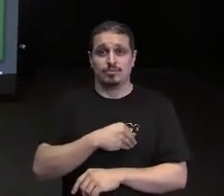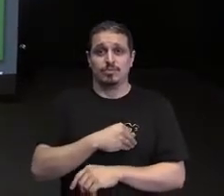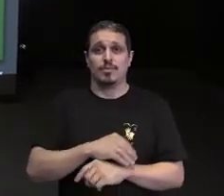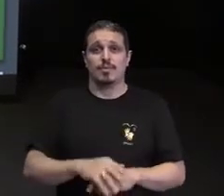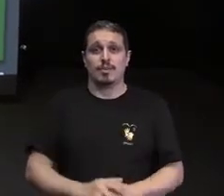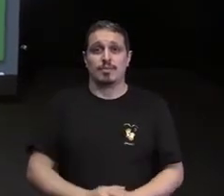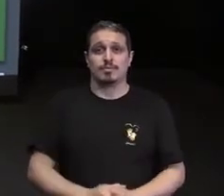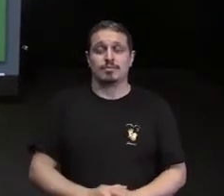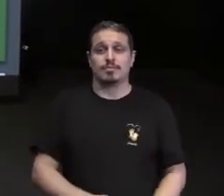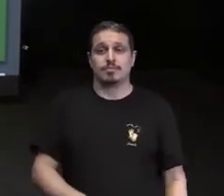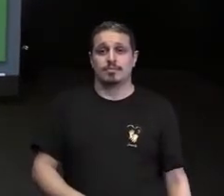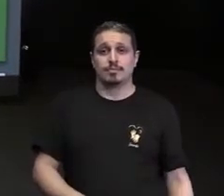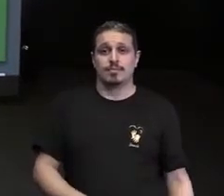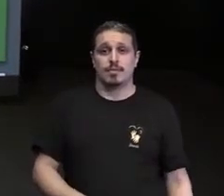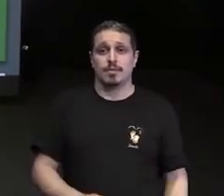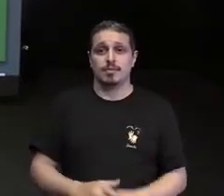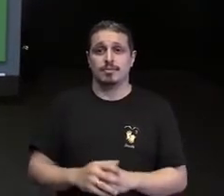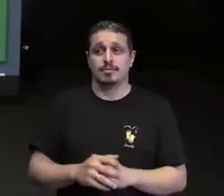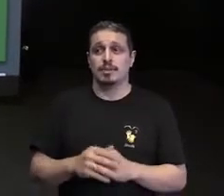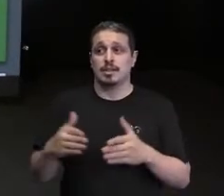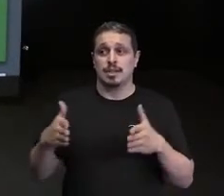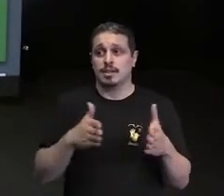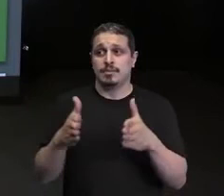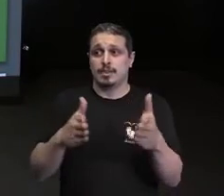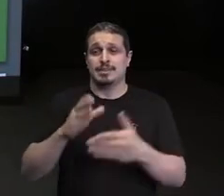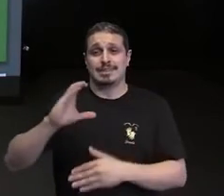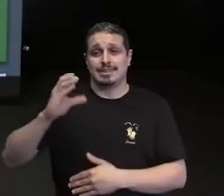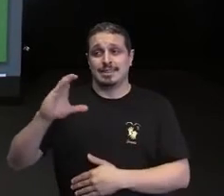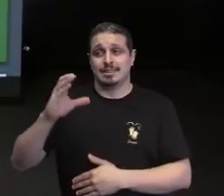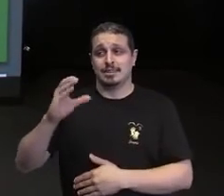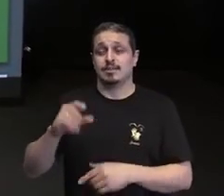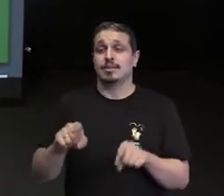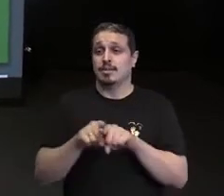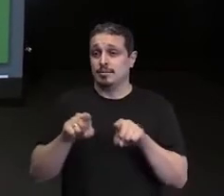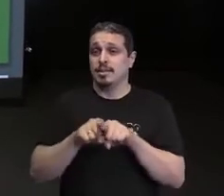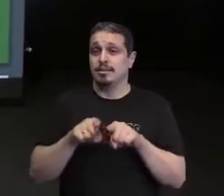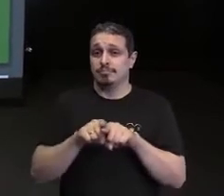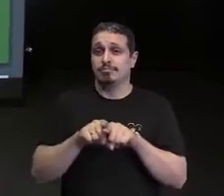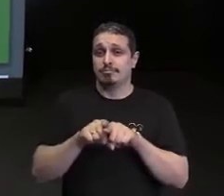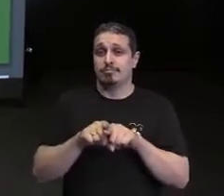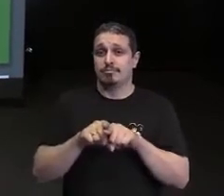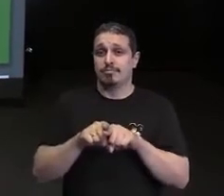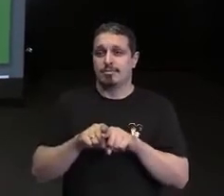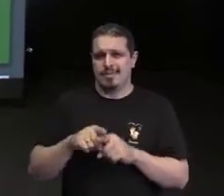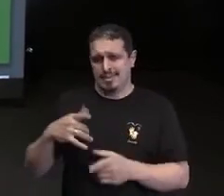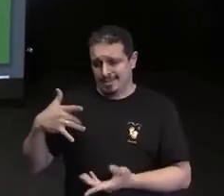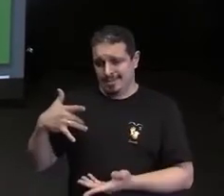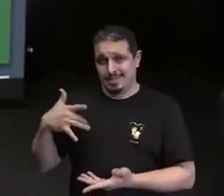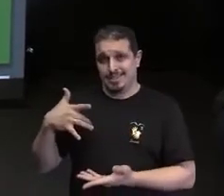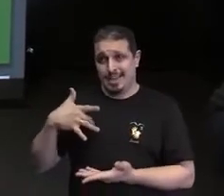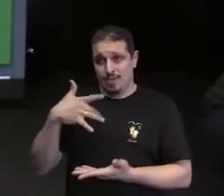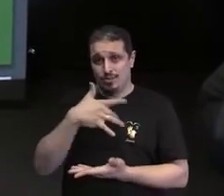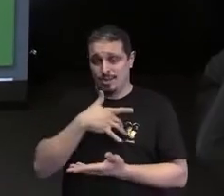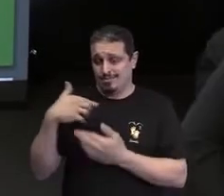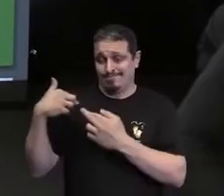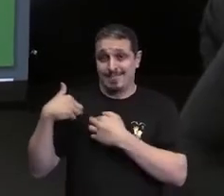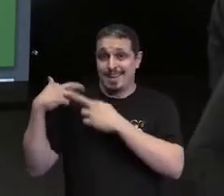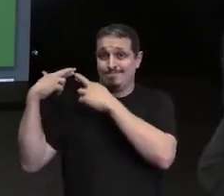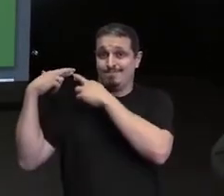E a jornada desse cientista, desse profissional da saúde, ela não poderia deixar de encontrar com a minha jornada.